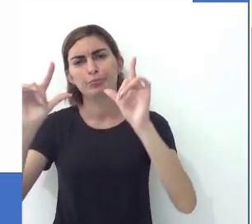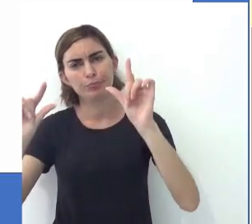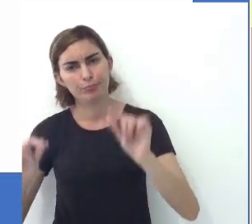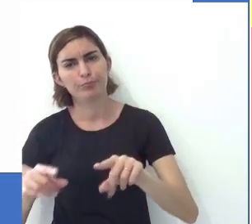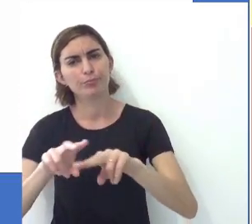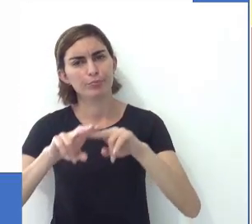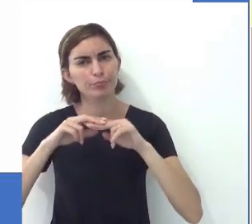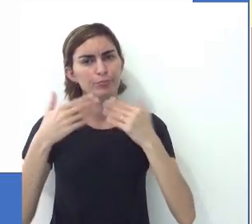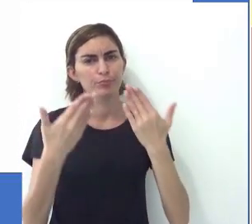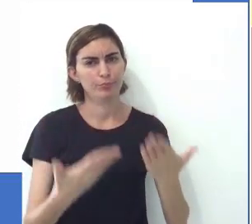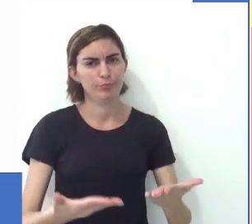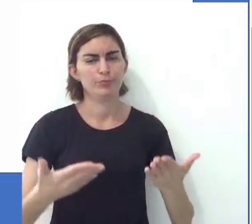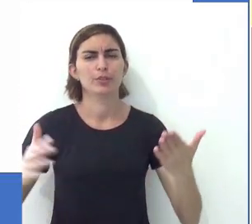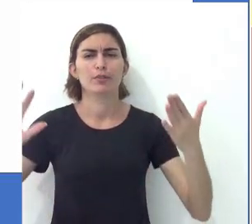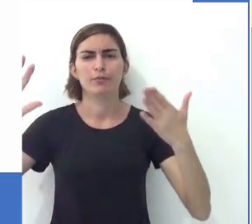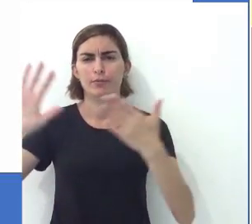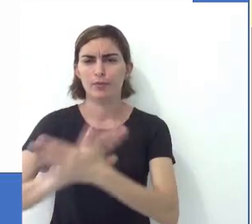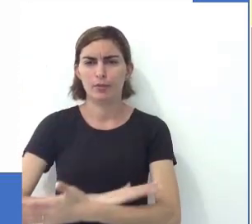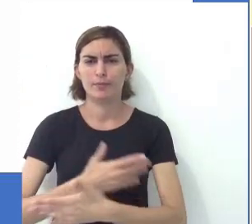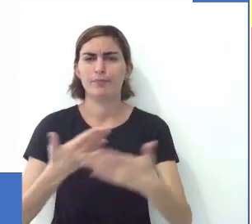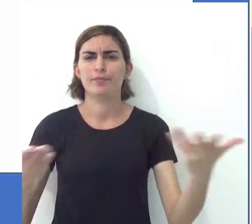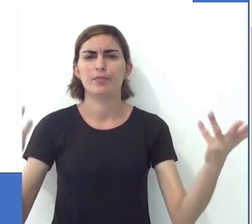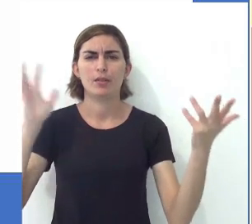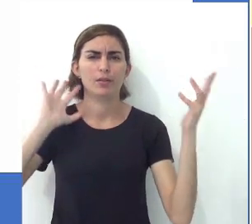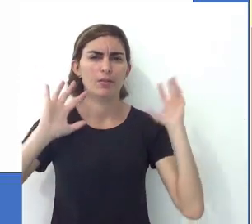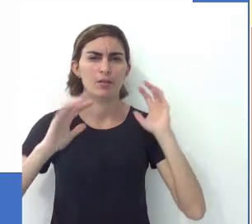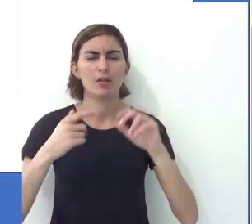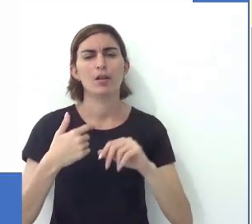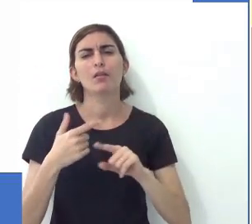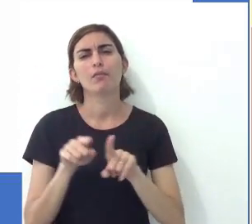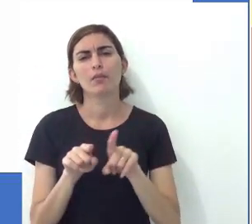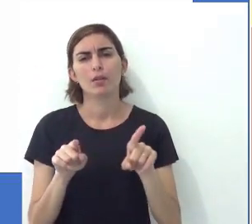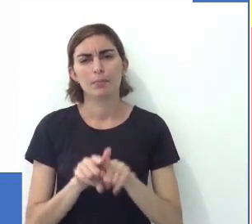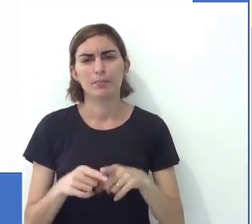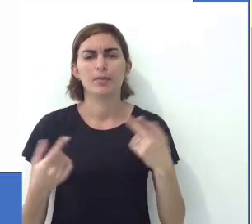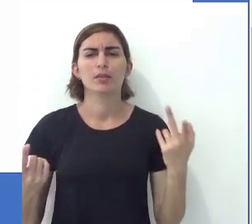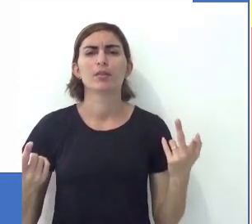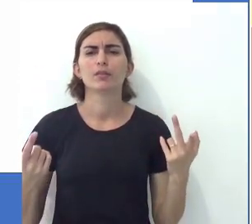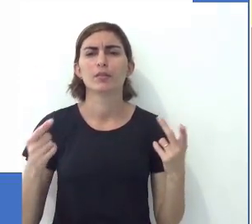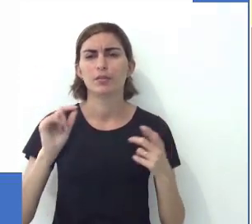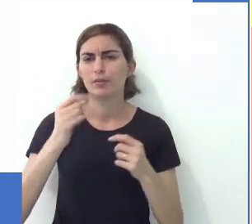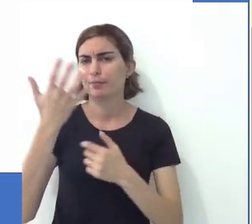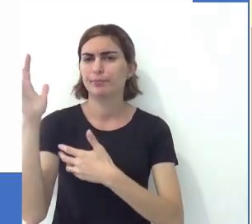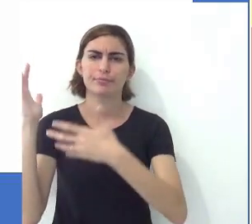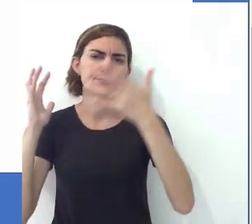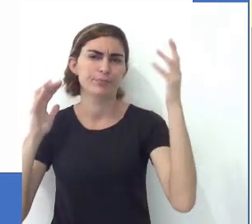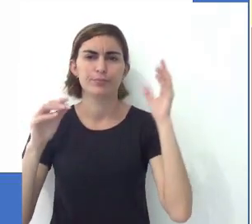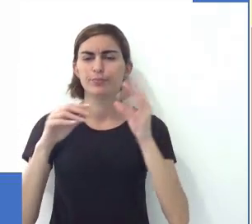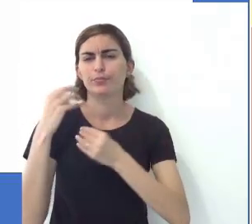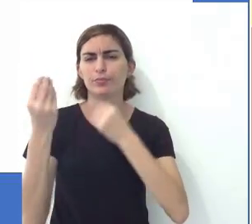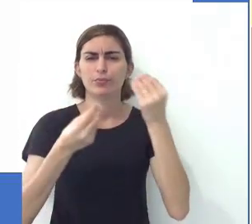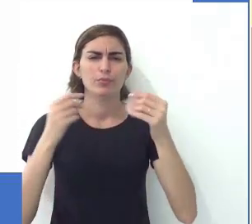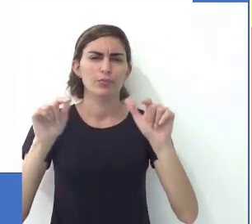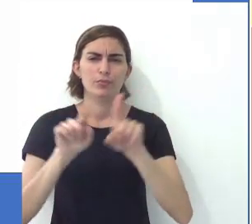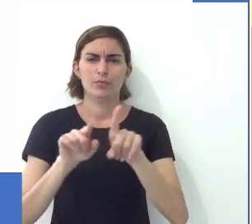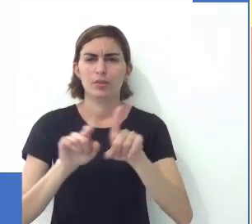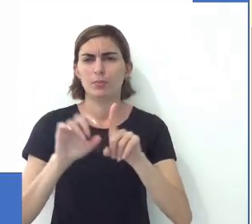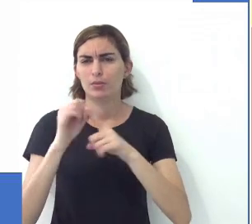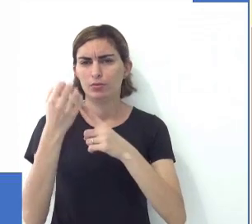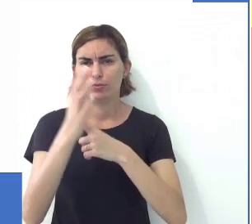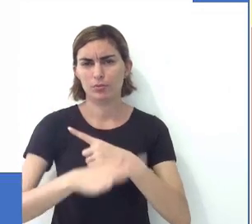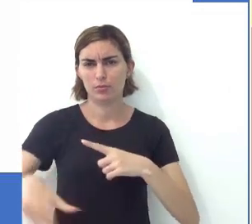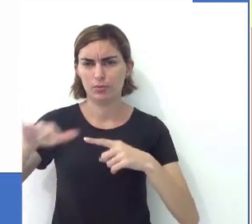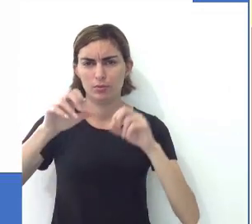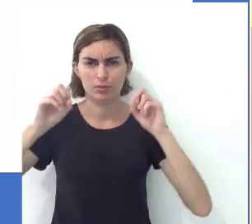renda também entre as pessoas por conta desses empregos e afeta diretamente tanto a questão ambiental como a questão